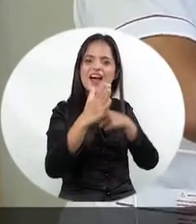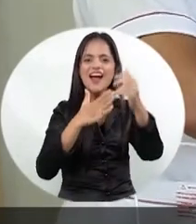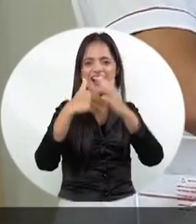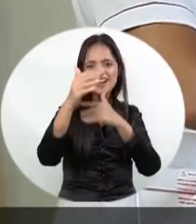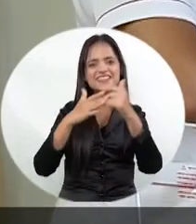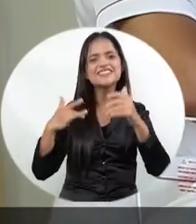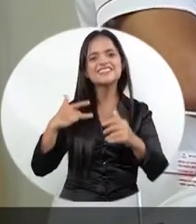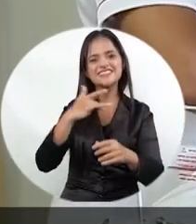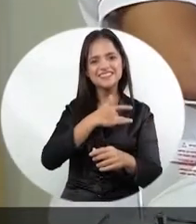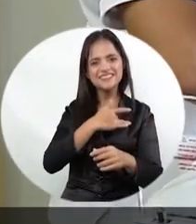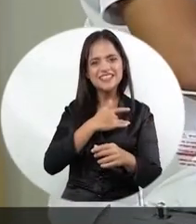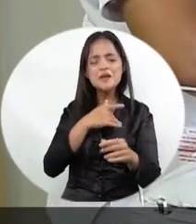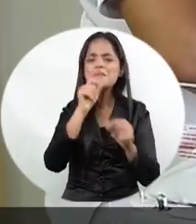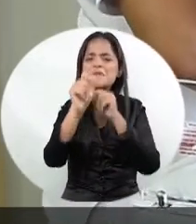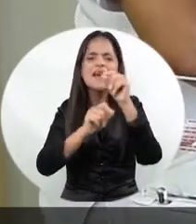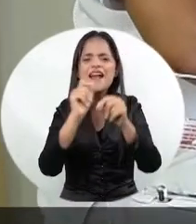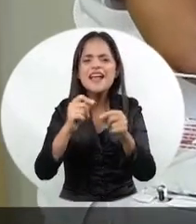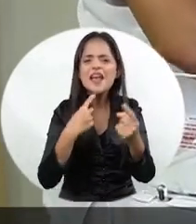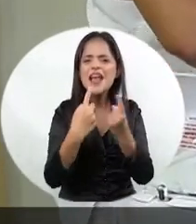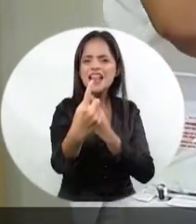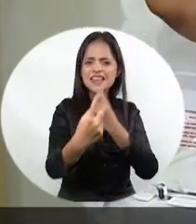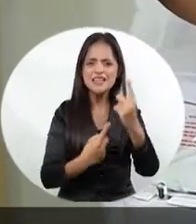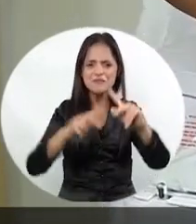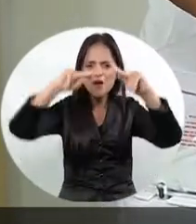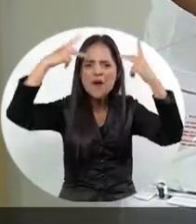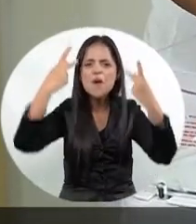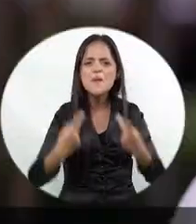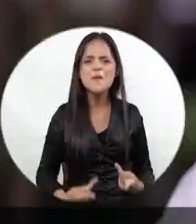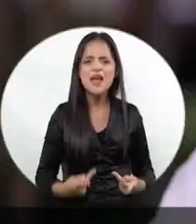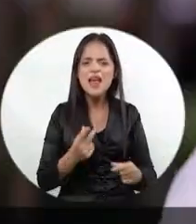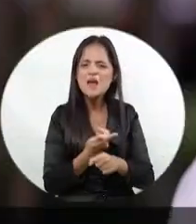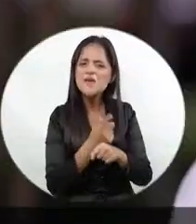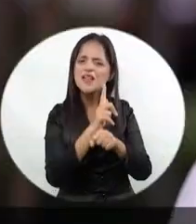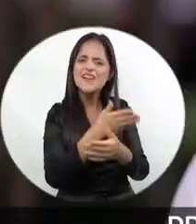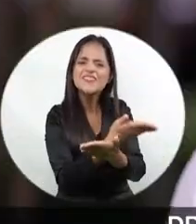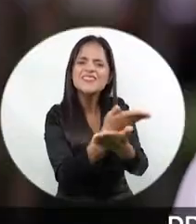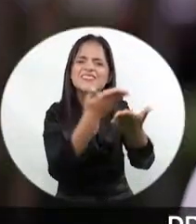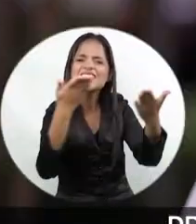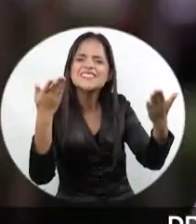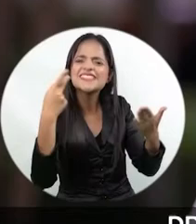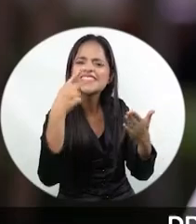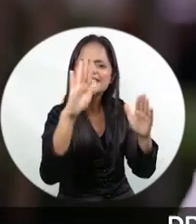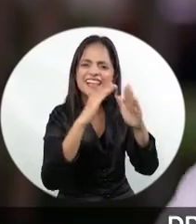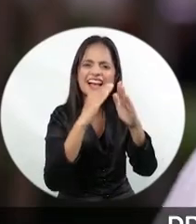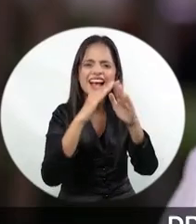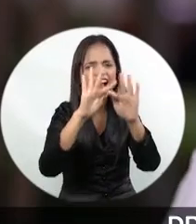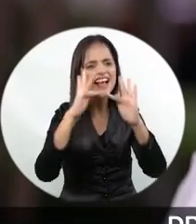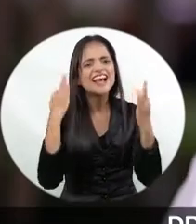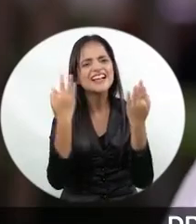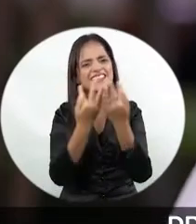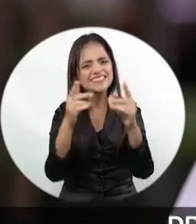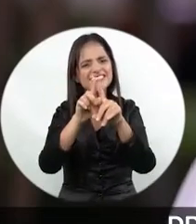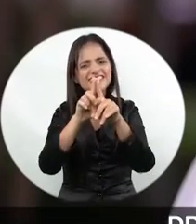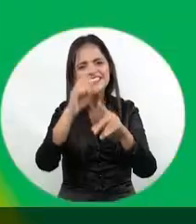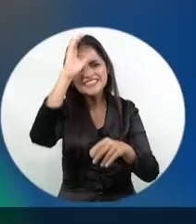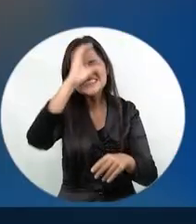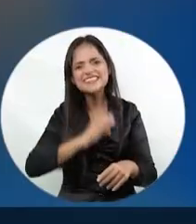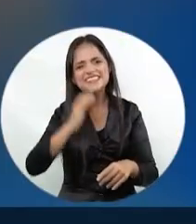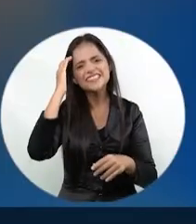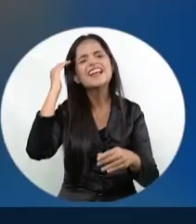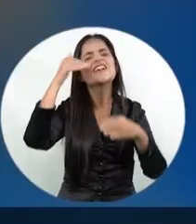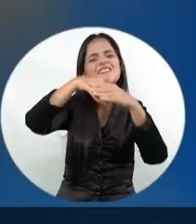Para assim, nós levarmos o atendimento humanizado e de qualidade para você, para a sua família e para todos os itumbiarenses.